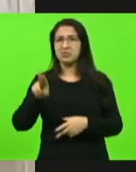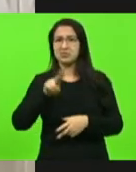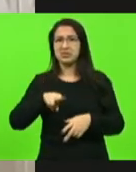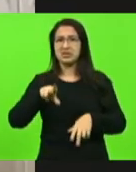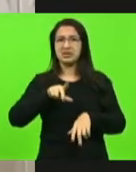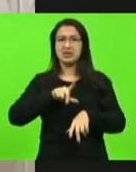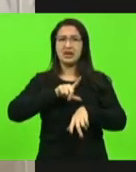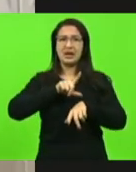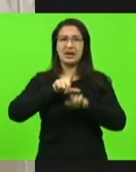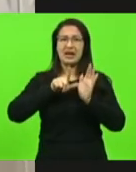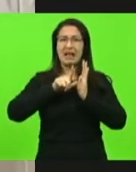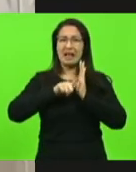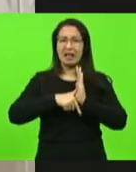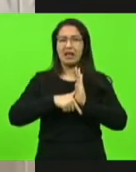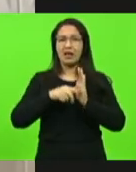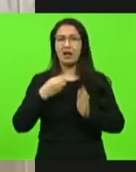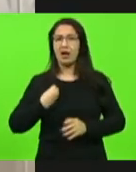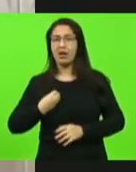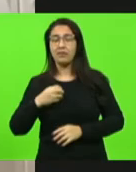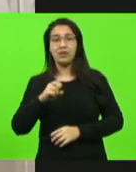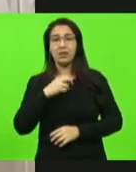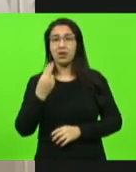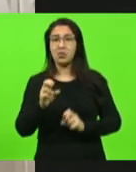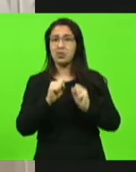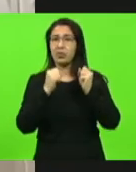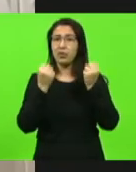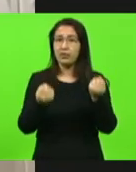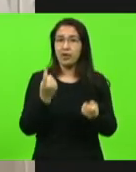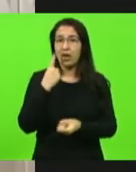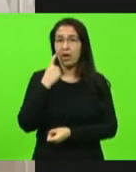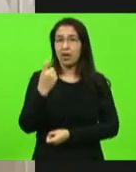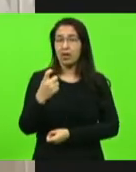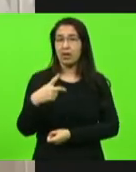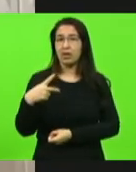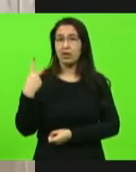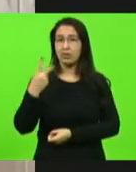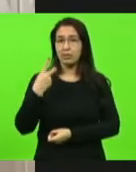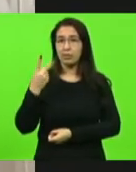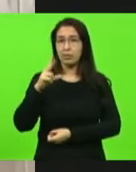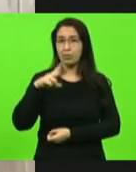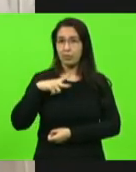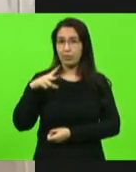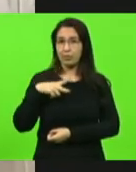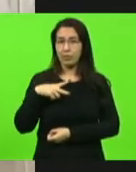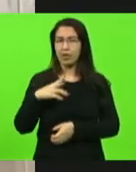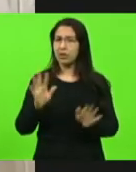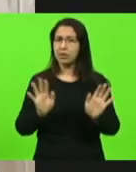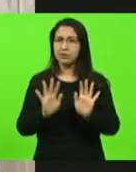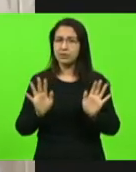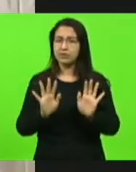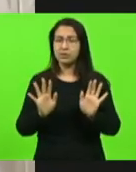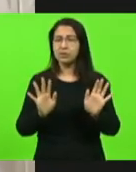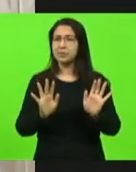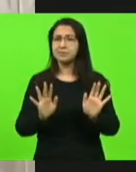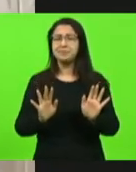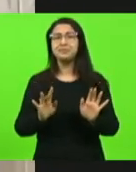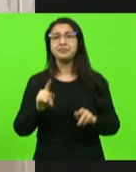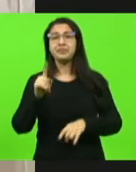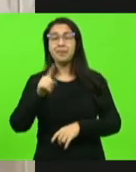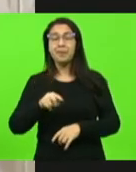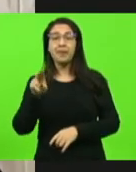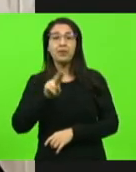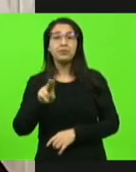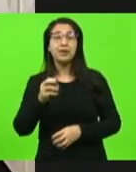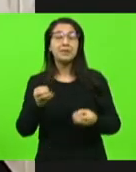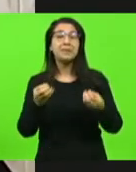a vida dos outros ou para poder defender o interesse político pessoal do deputado. Ele é utilizado para que